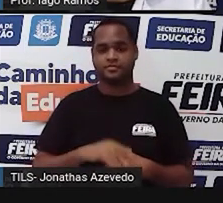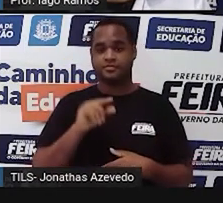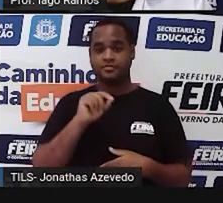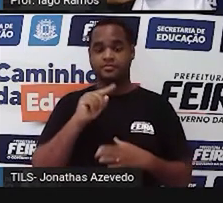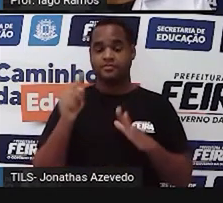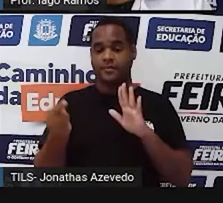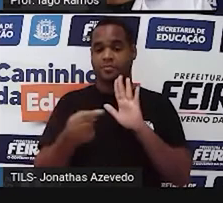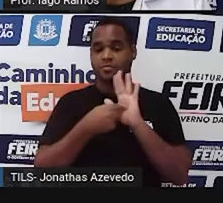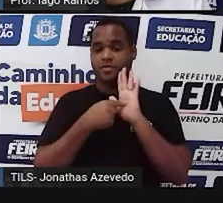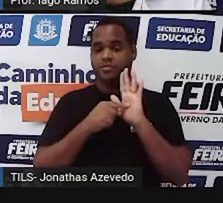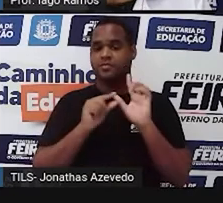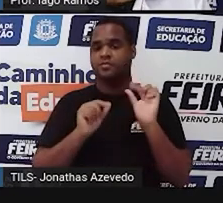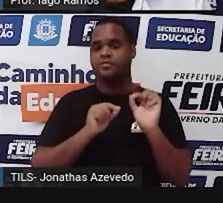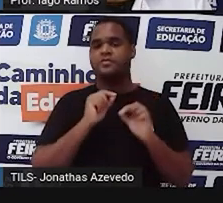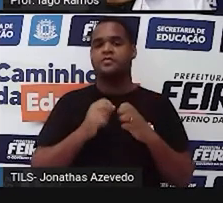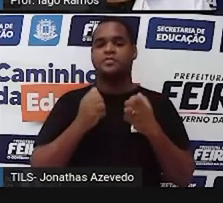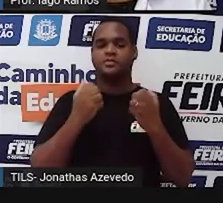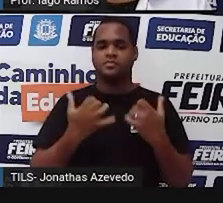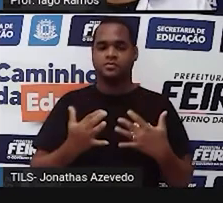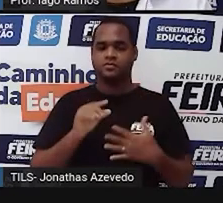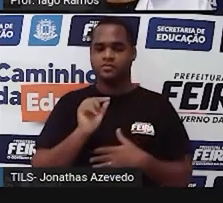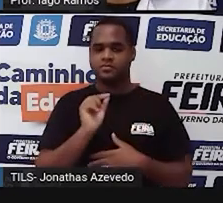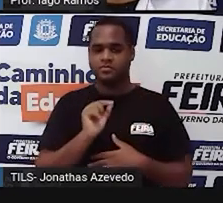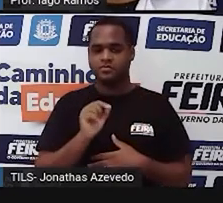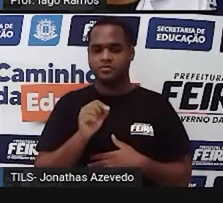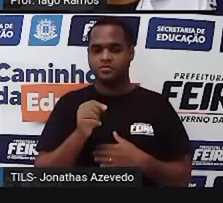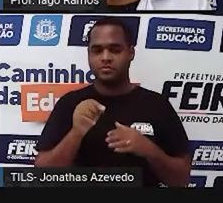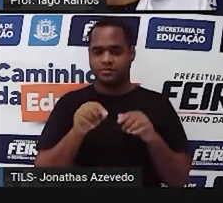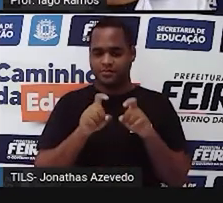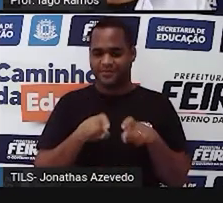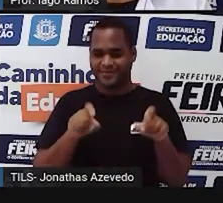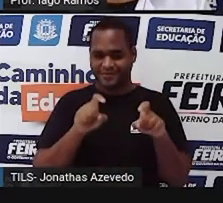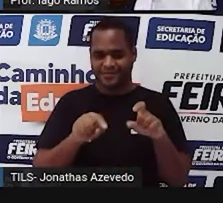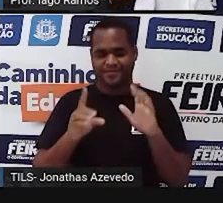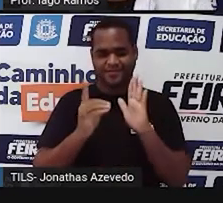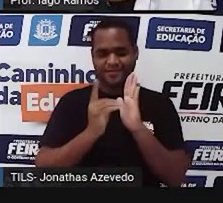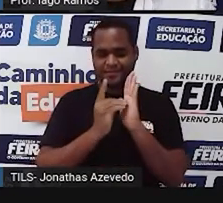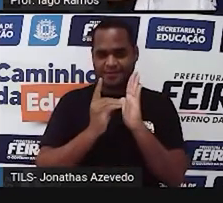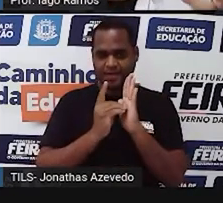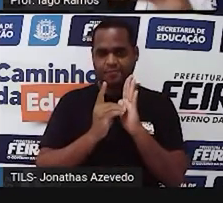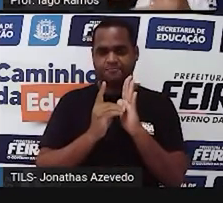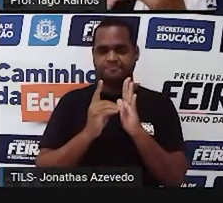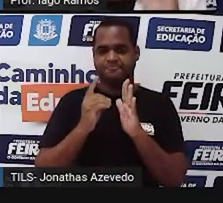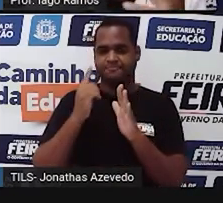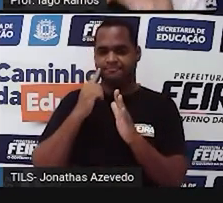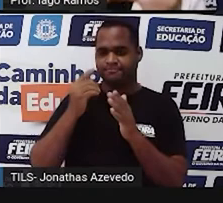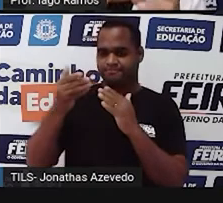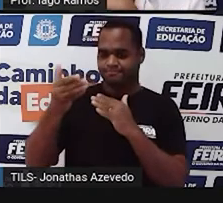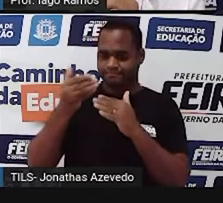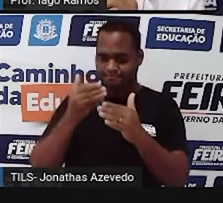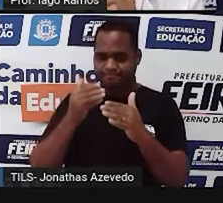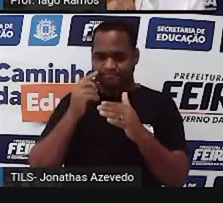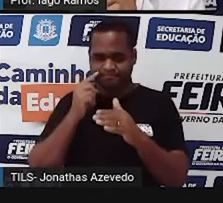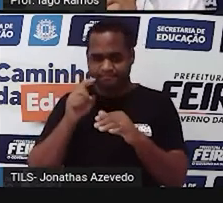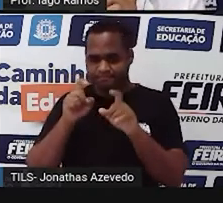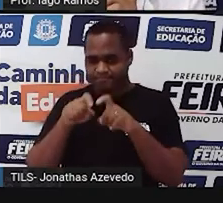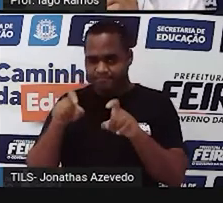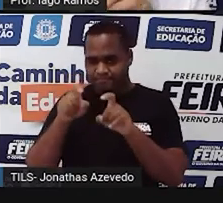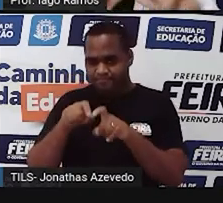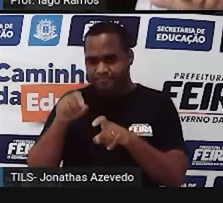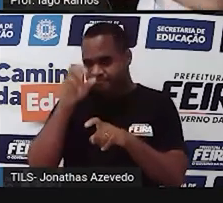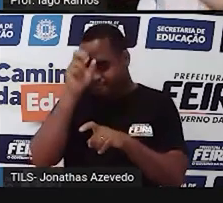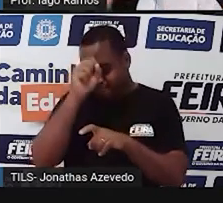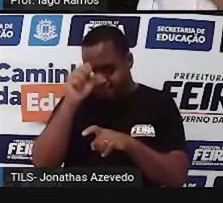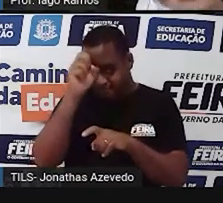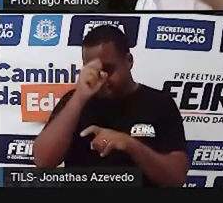desse material, né? É um material digital, né? Interativo, porque você interage com esse material,